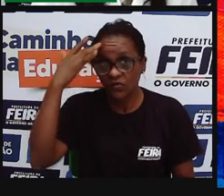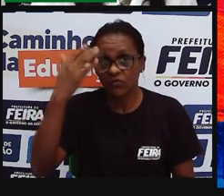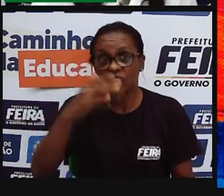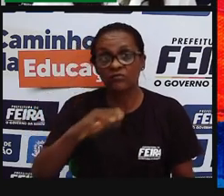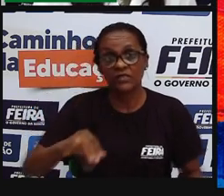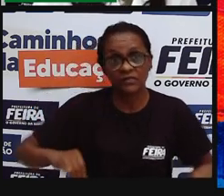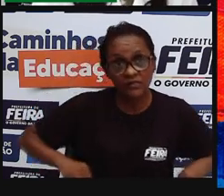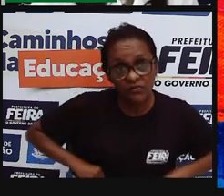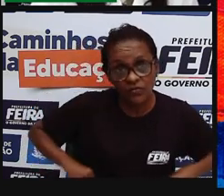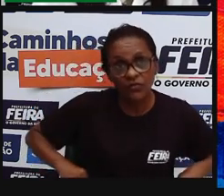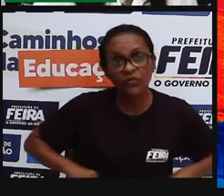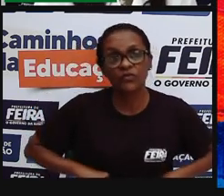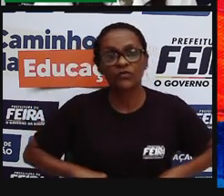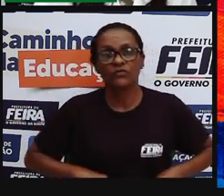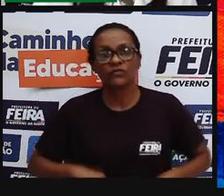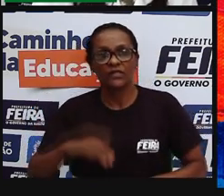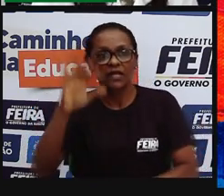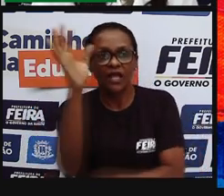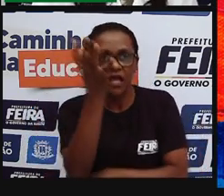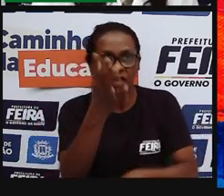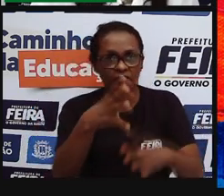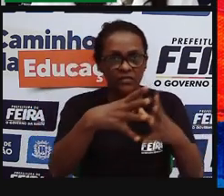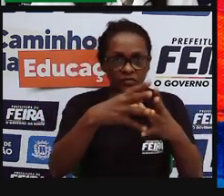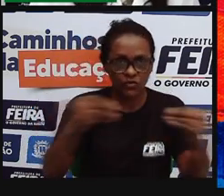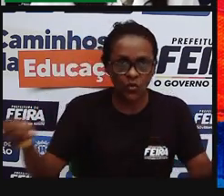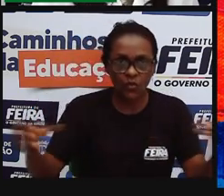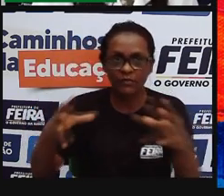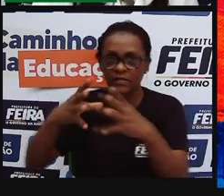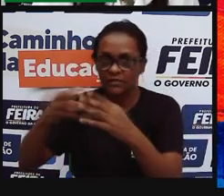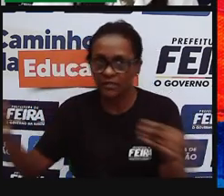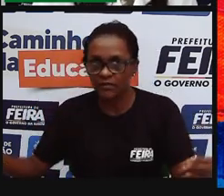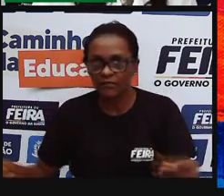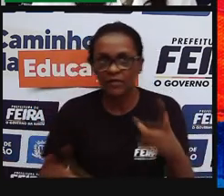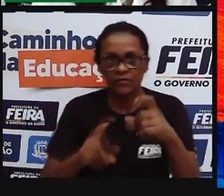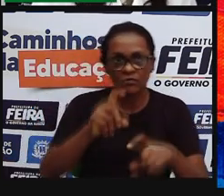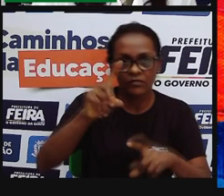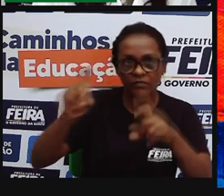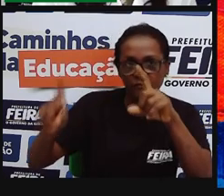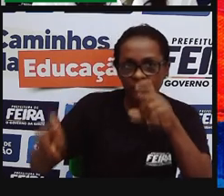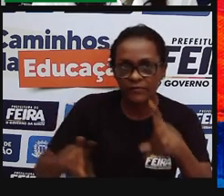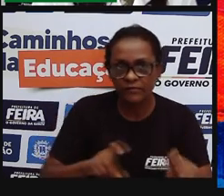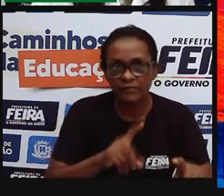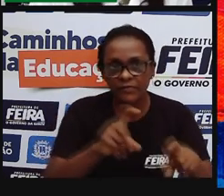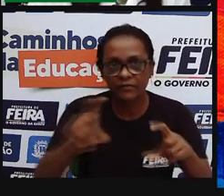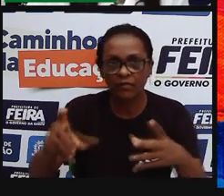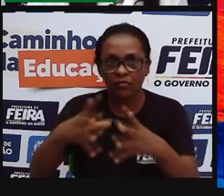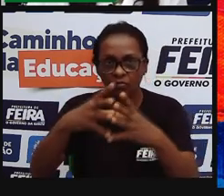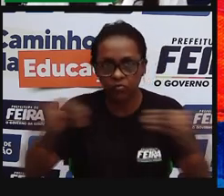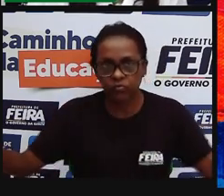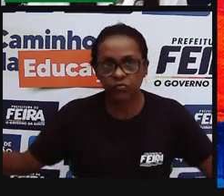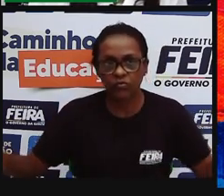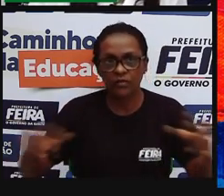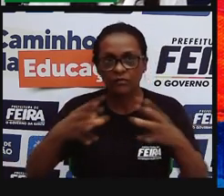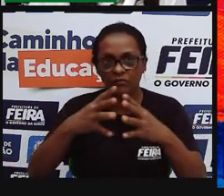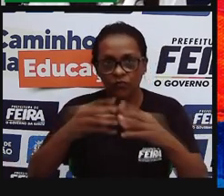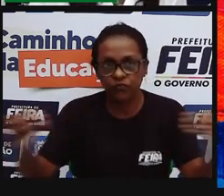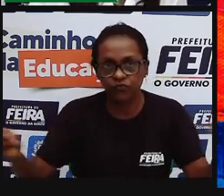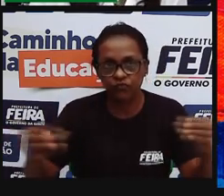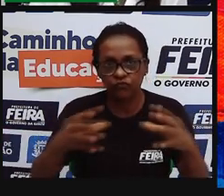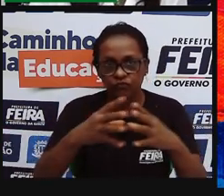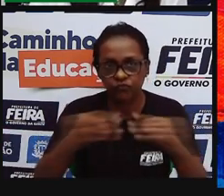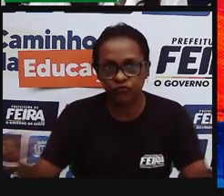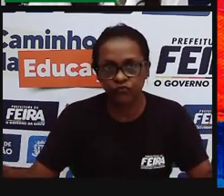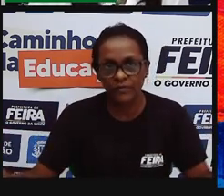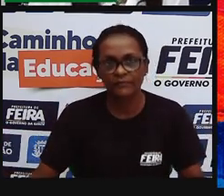os protistas, os fungos, as bactérias, né, que vivem também daquela região, também vão se